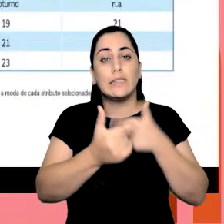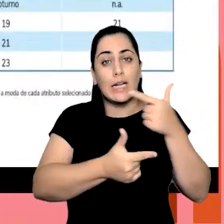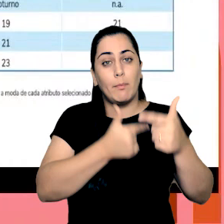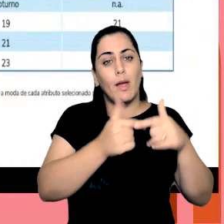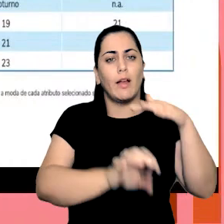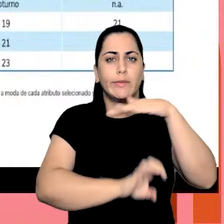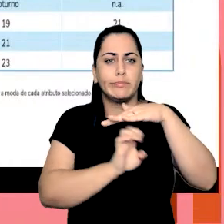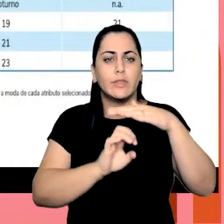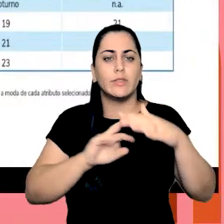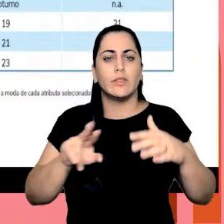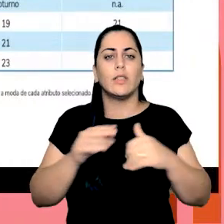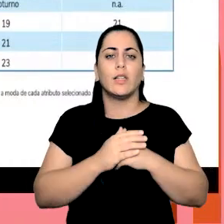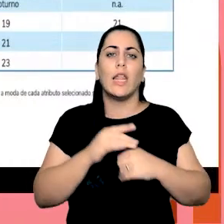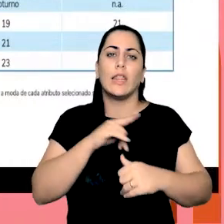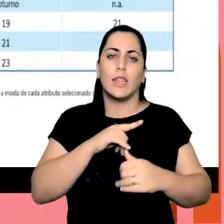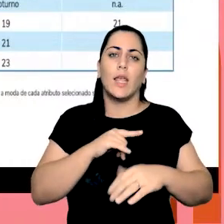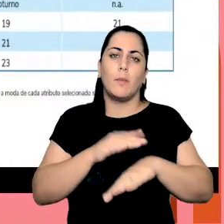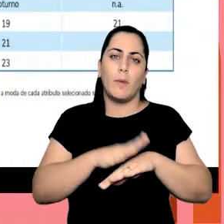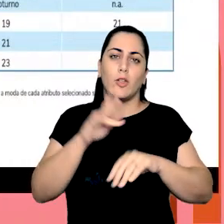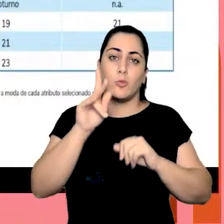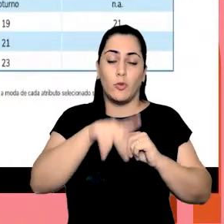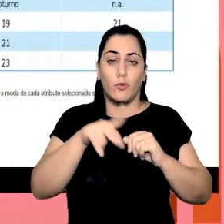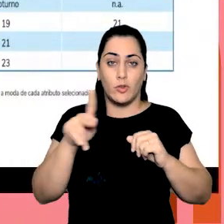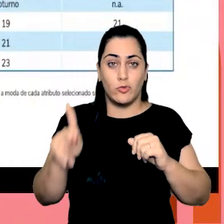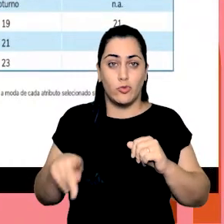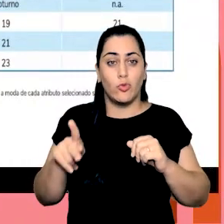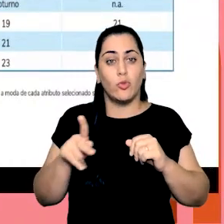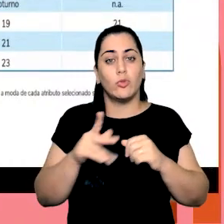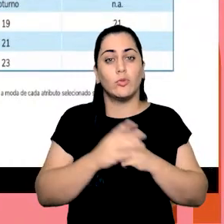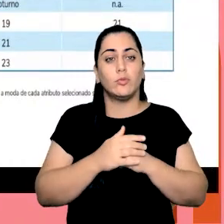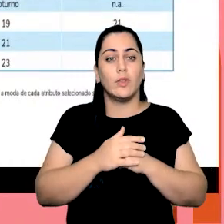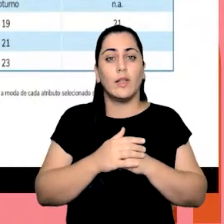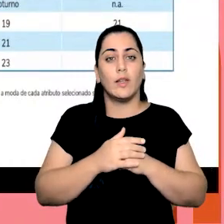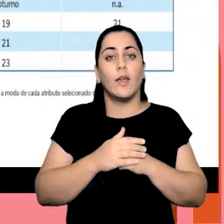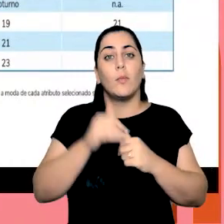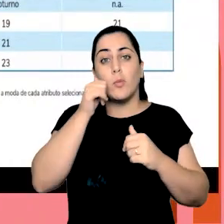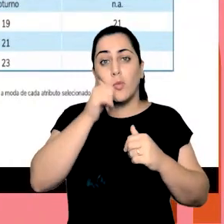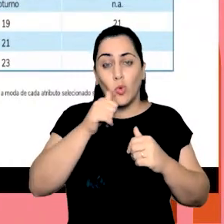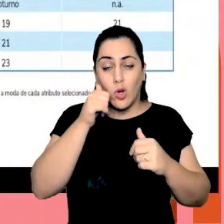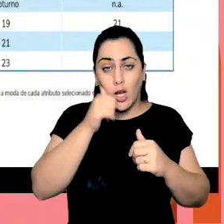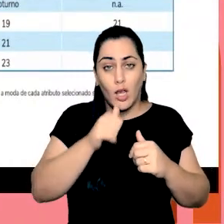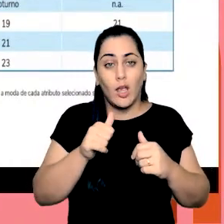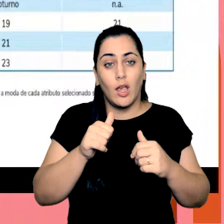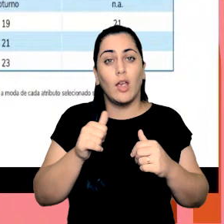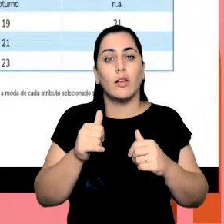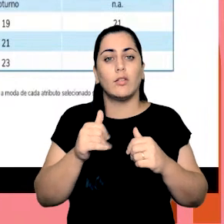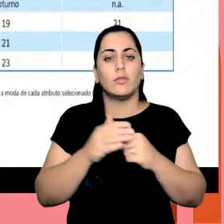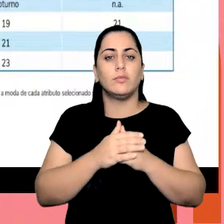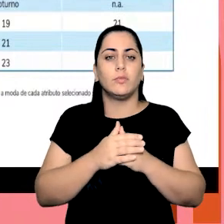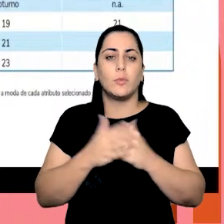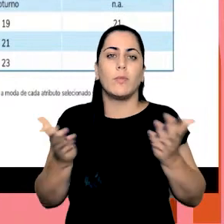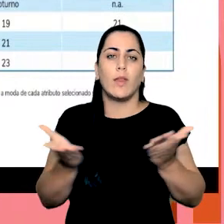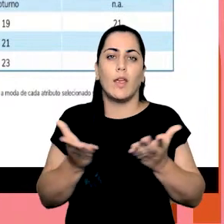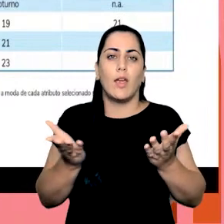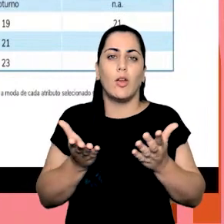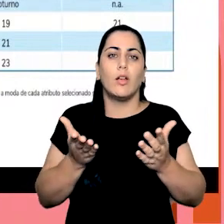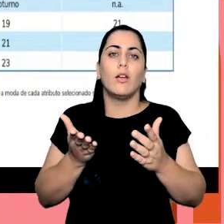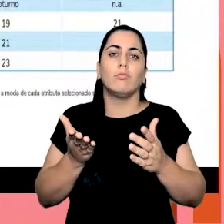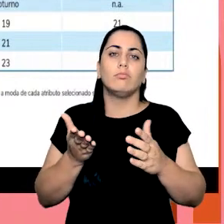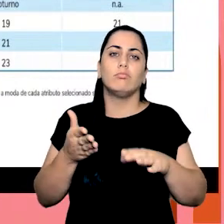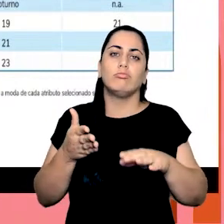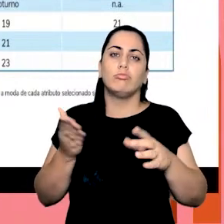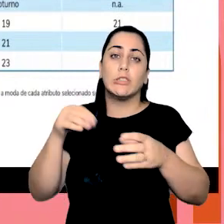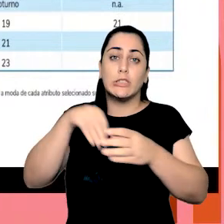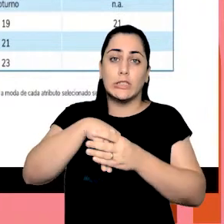com mais discentes, né, do, discentes mulheres ingressas no ensino superior,